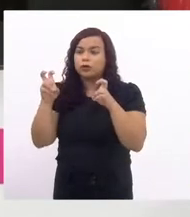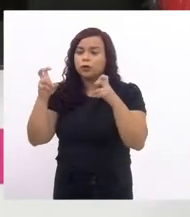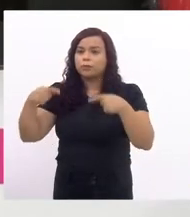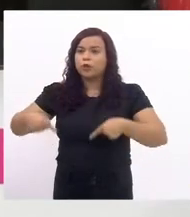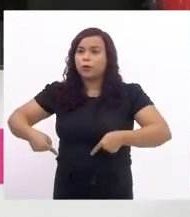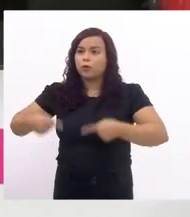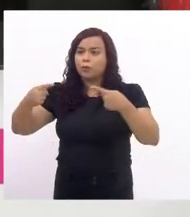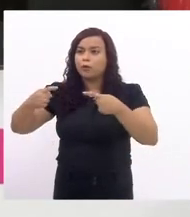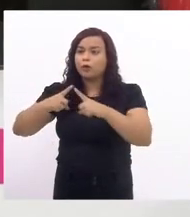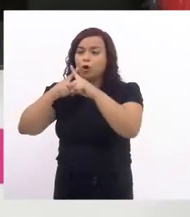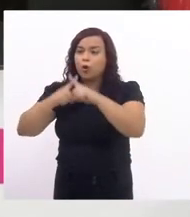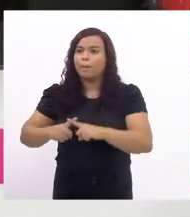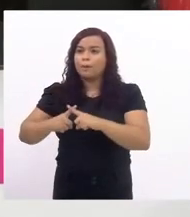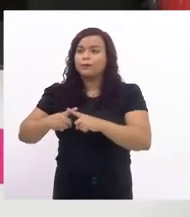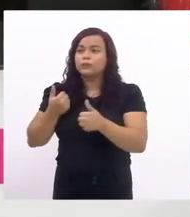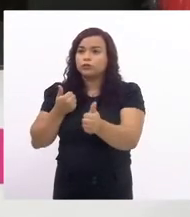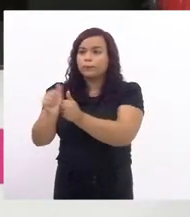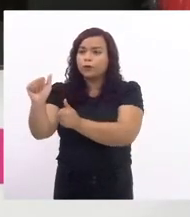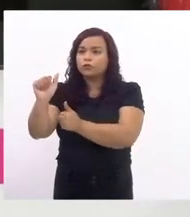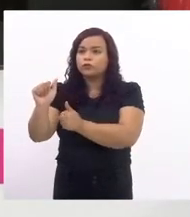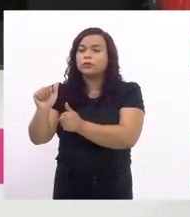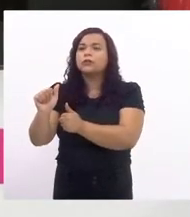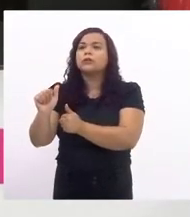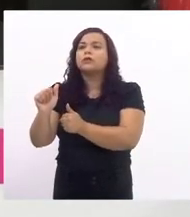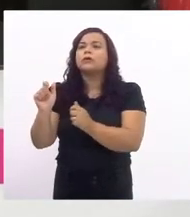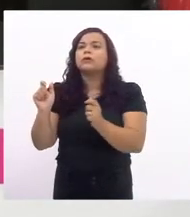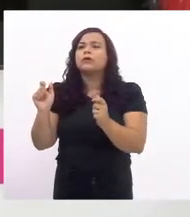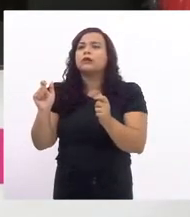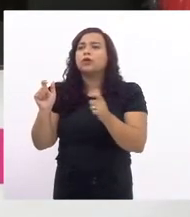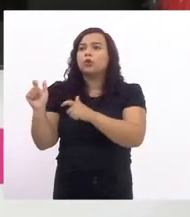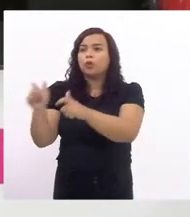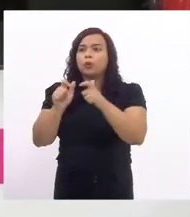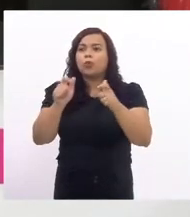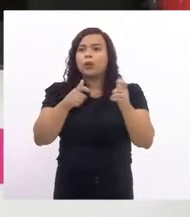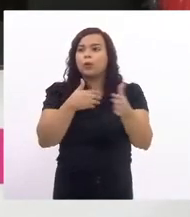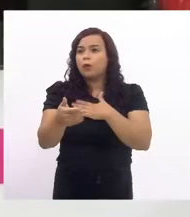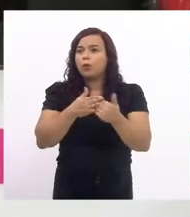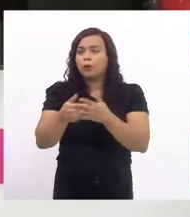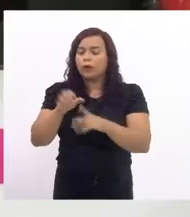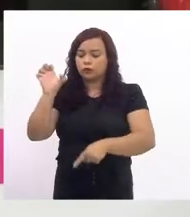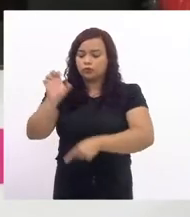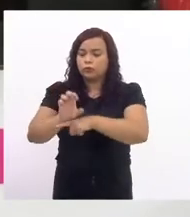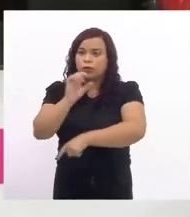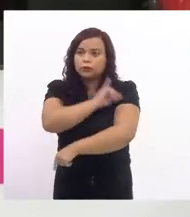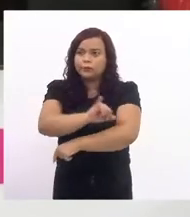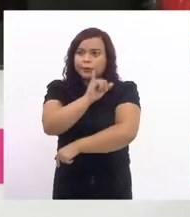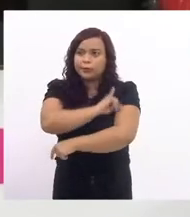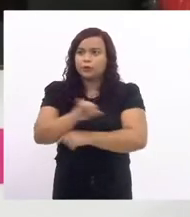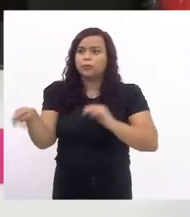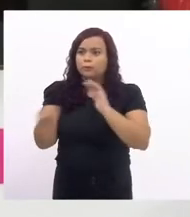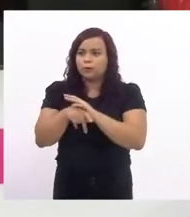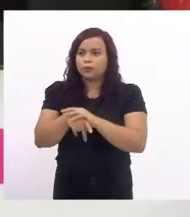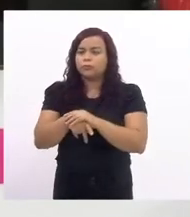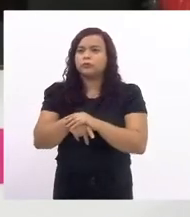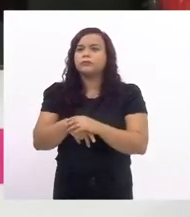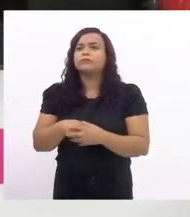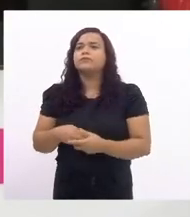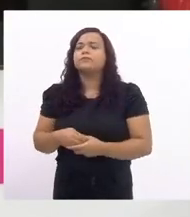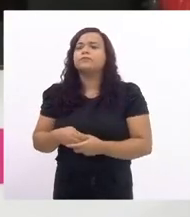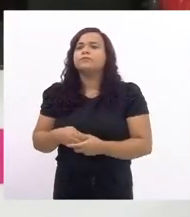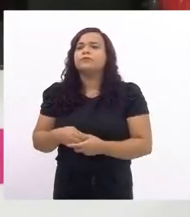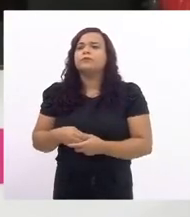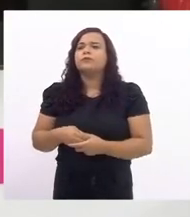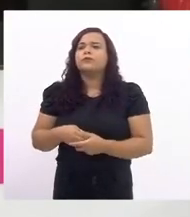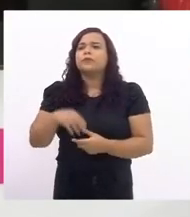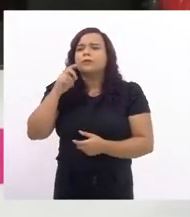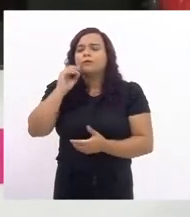realizadas por qualquer órgão entidade ou unidade no âmbito do estado do Rio de Janeiro pendente de pareceres das comissões de construção